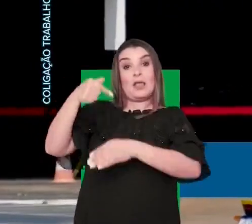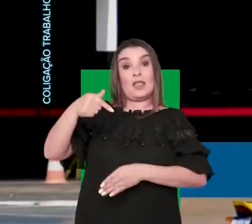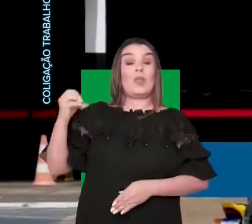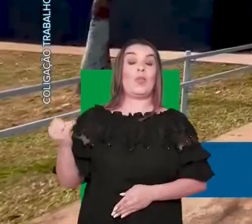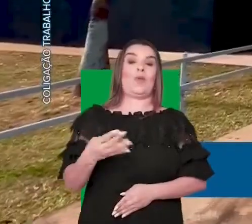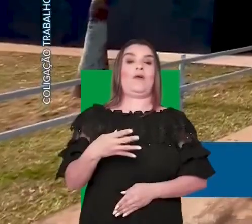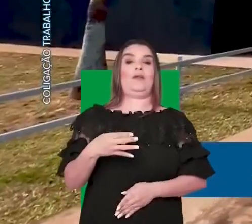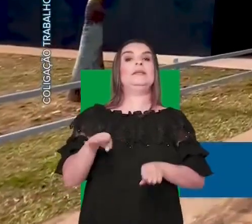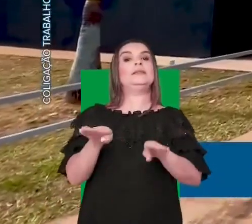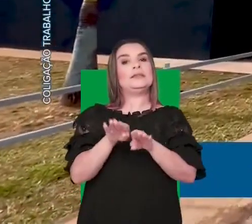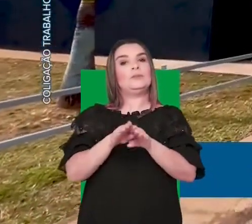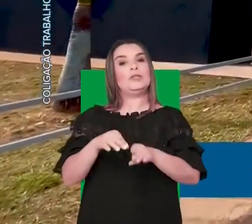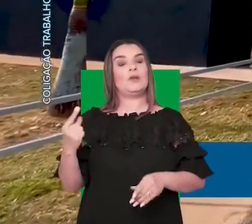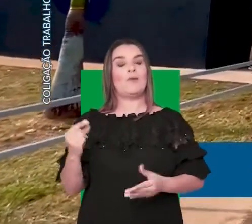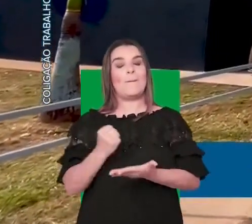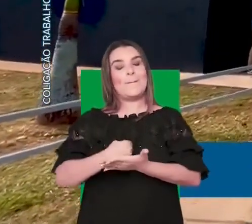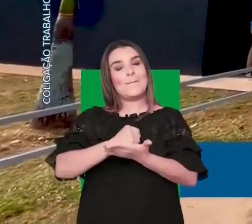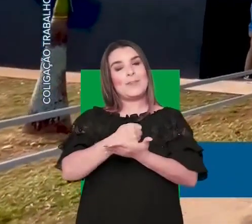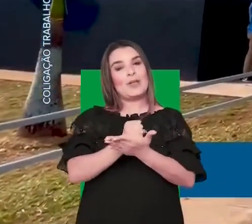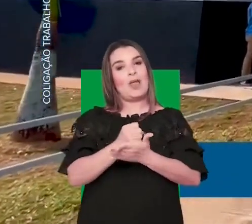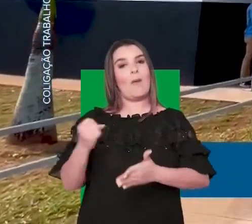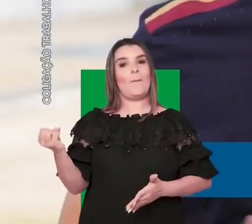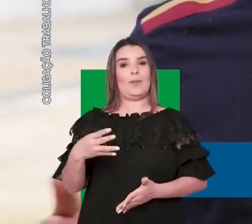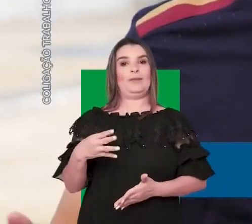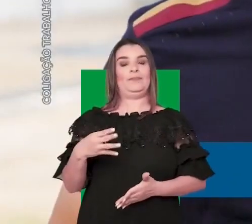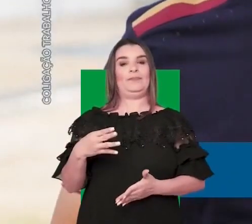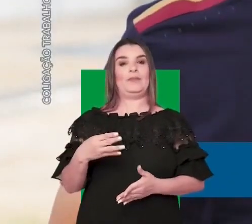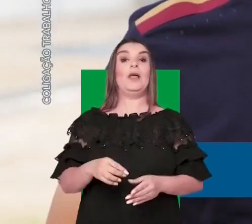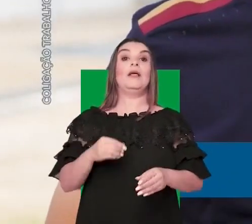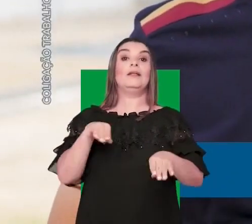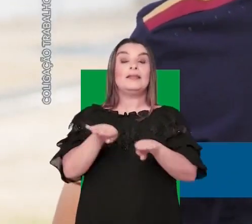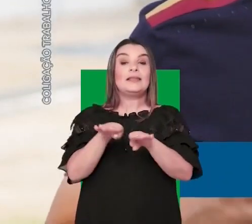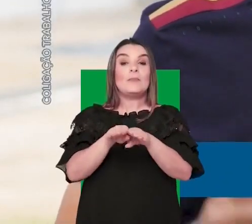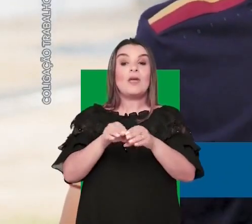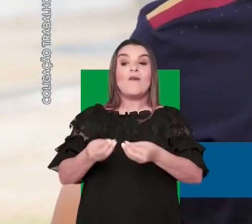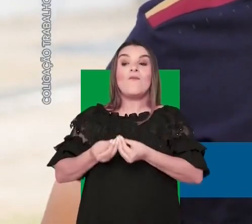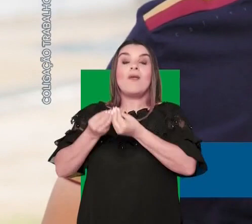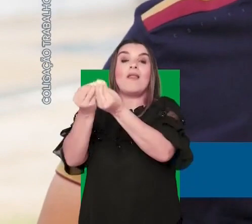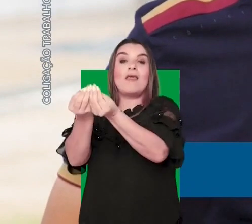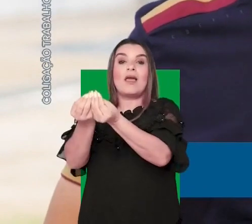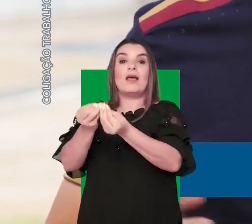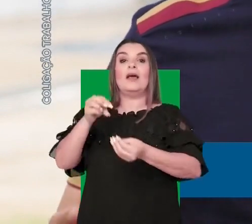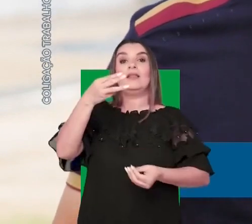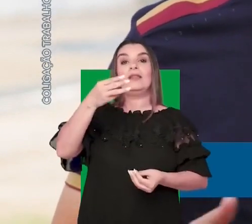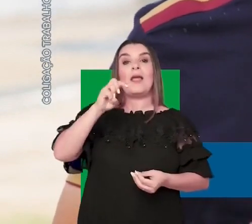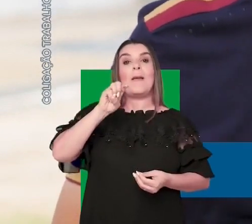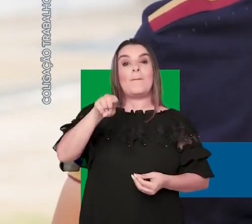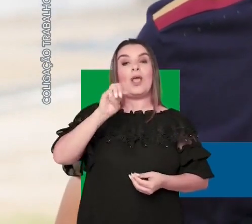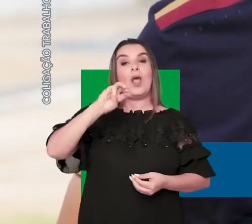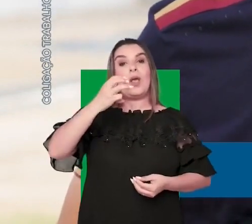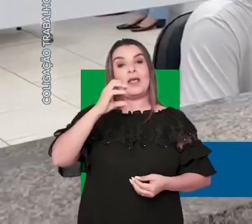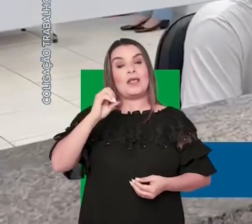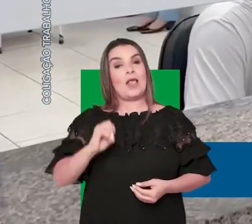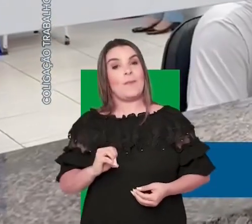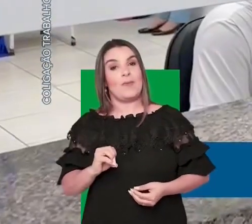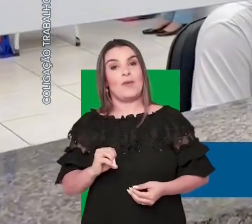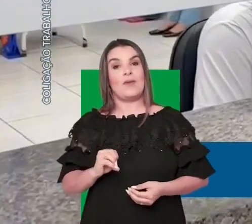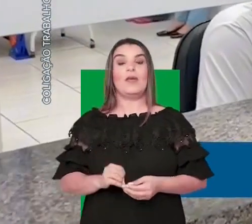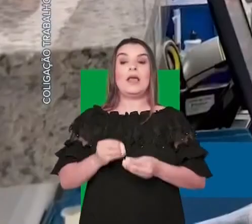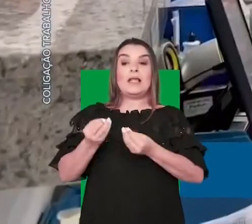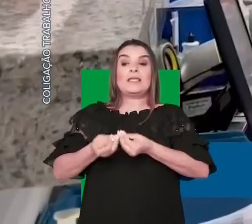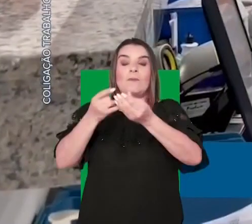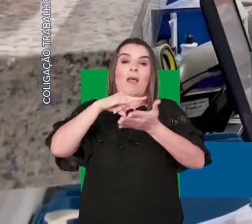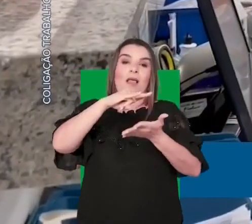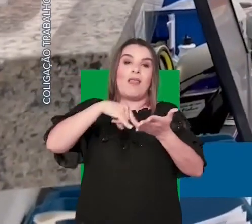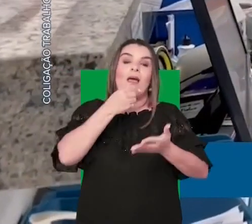unidades de saúde. Além de uma nova unidade de farmácia, no Cobão. Também foram entregues mais de 3 milhões e 500 mil medicamentos através